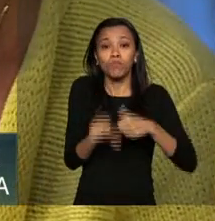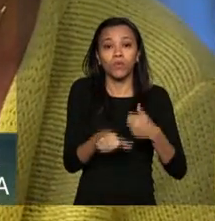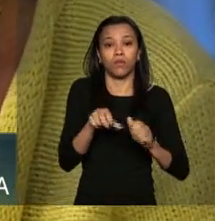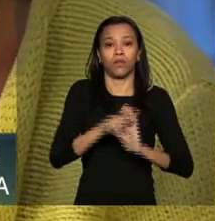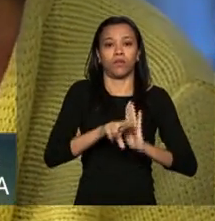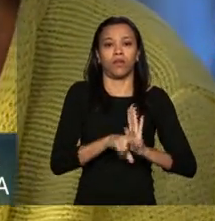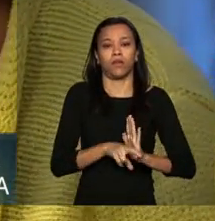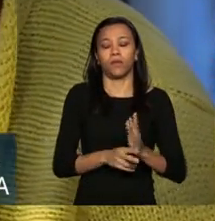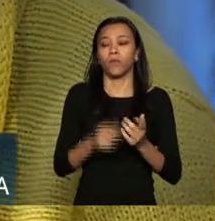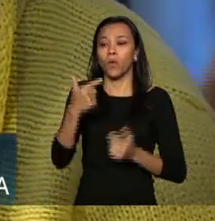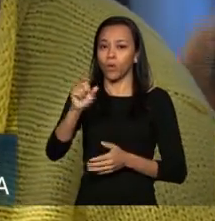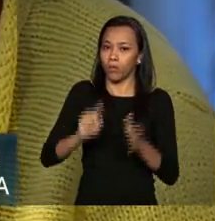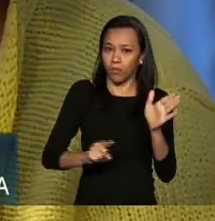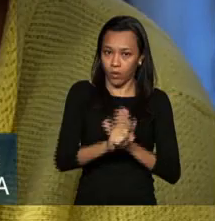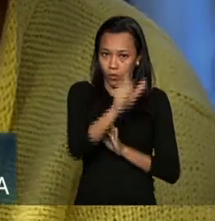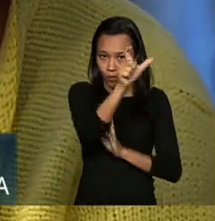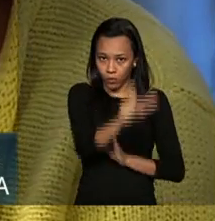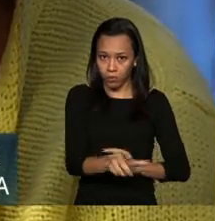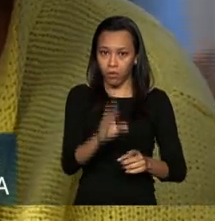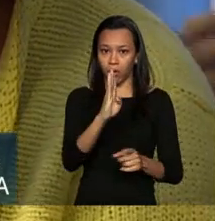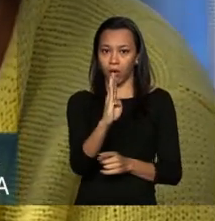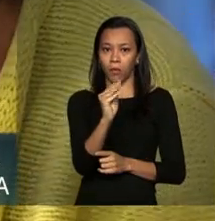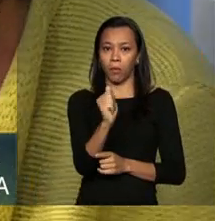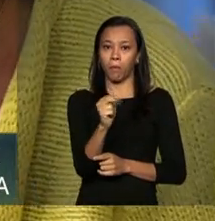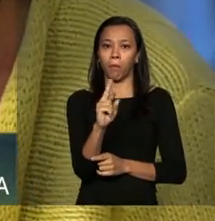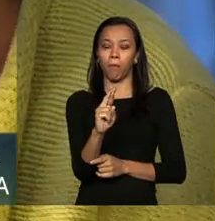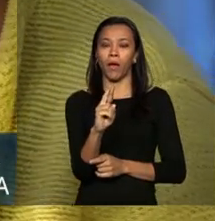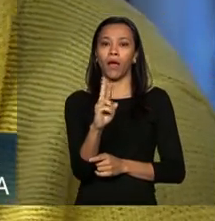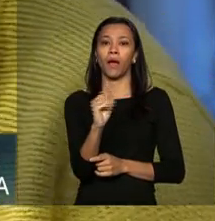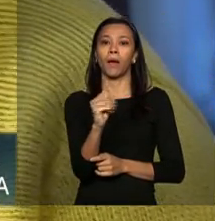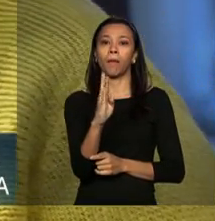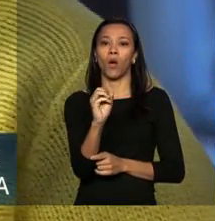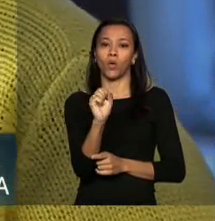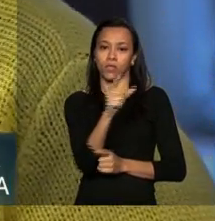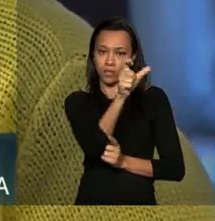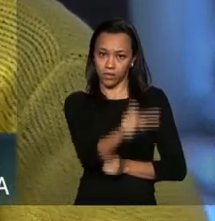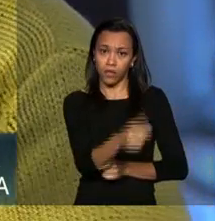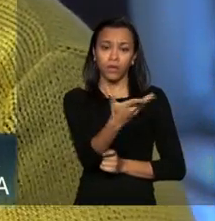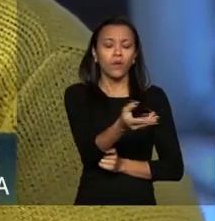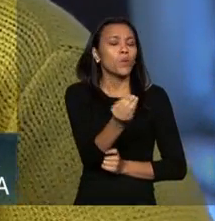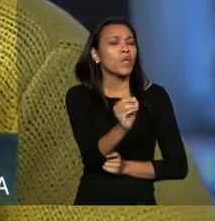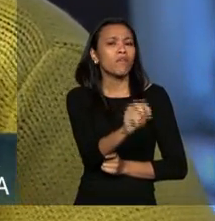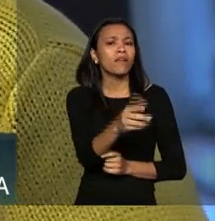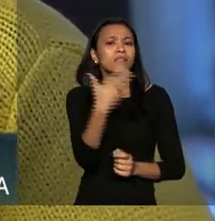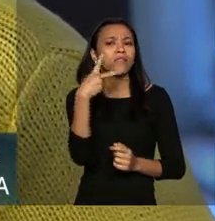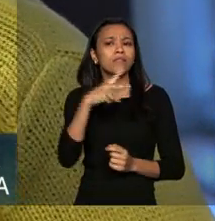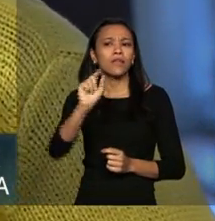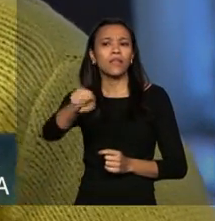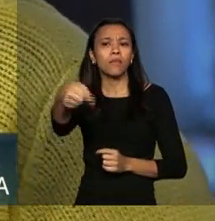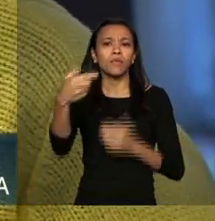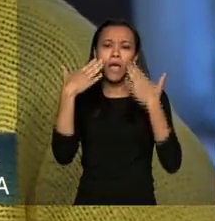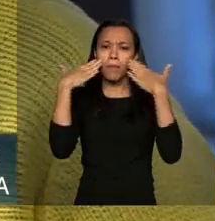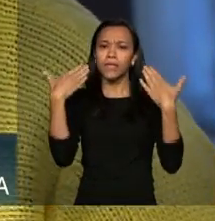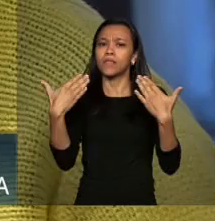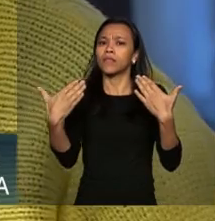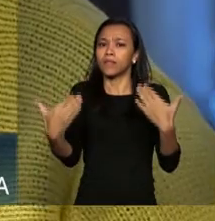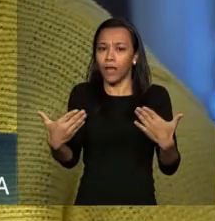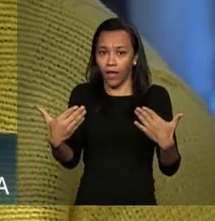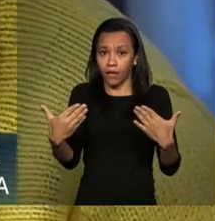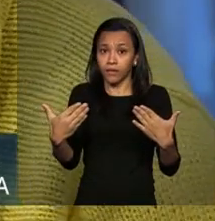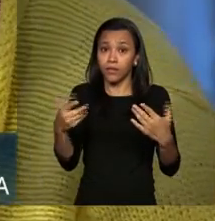se já existe um estudo uma proposta de que vai ser apresentado em relação às pedaladas fiscais